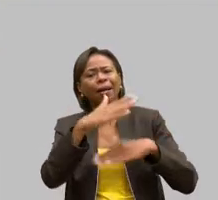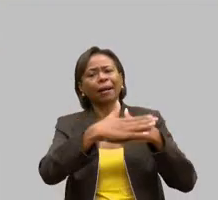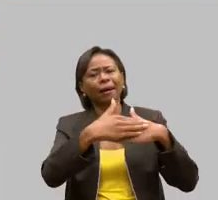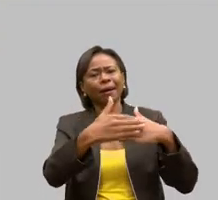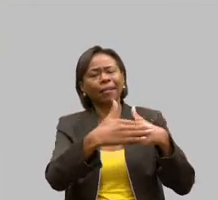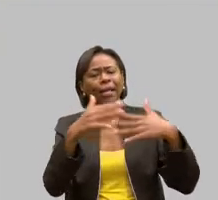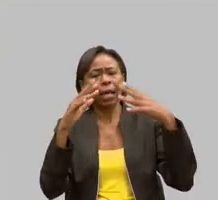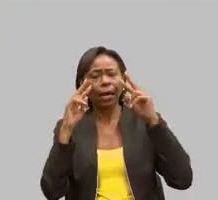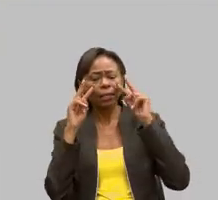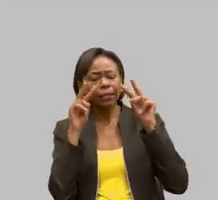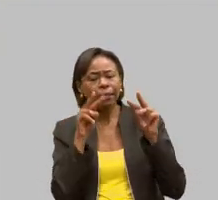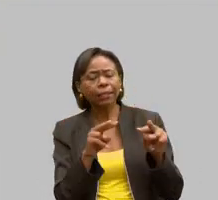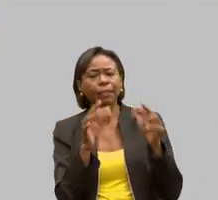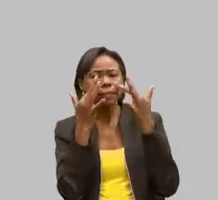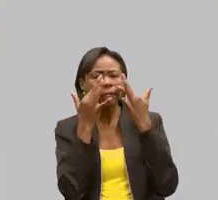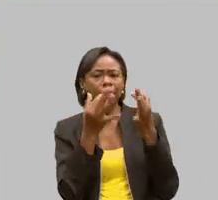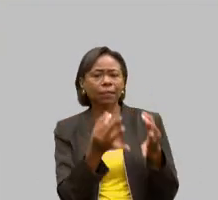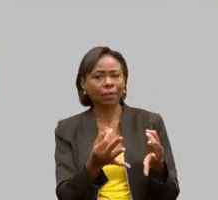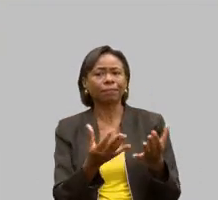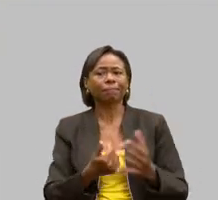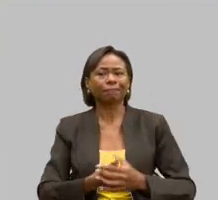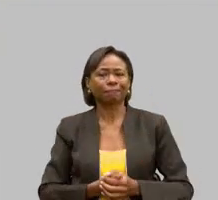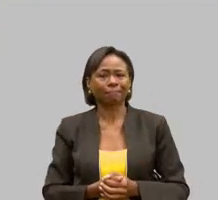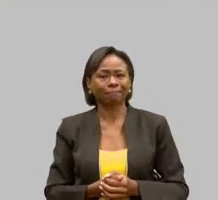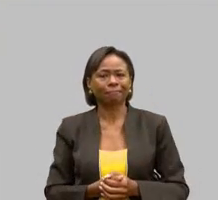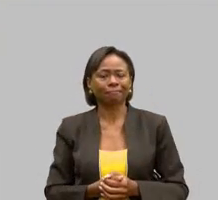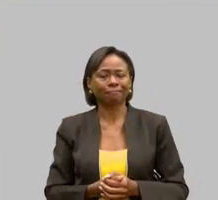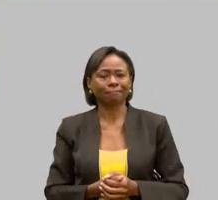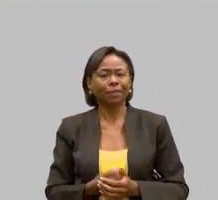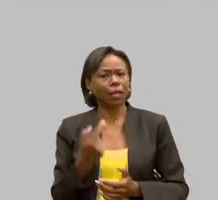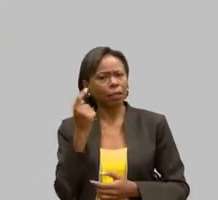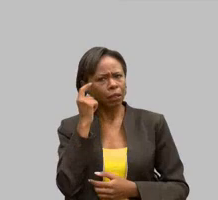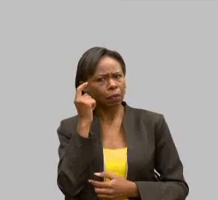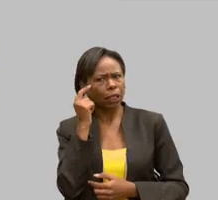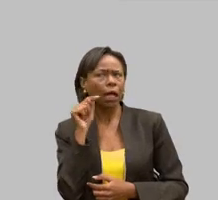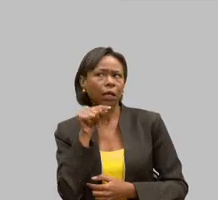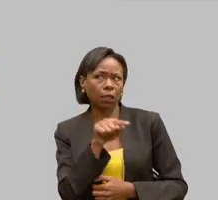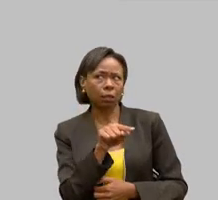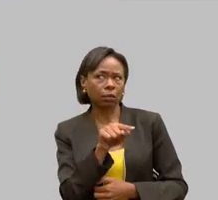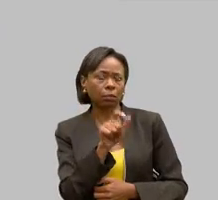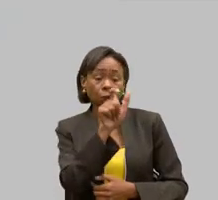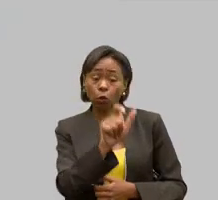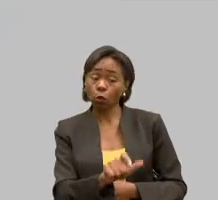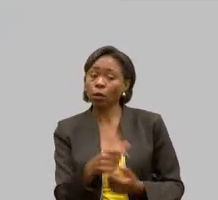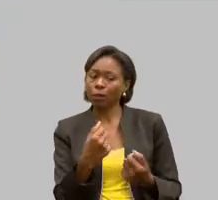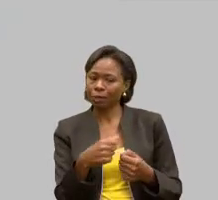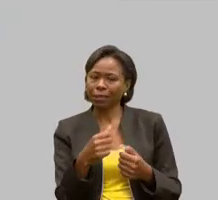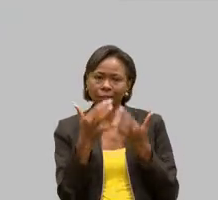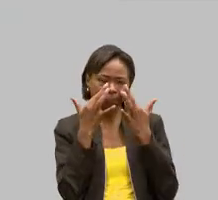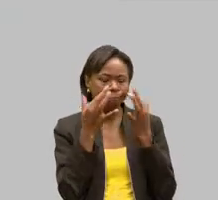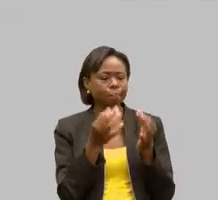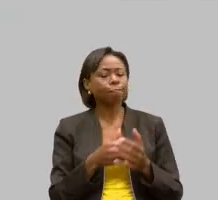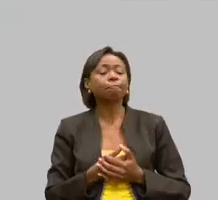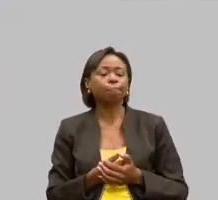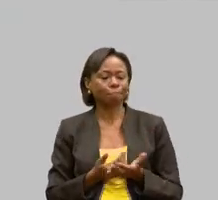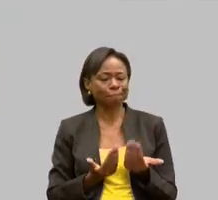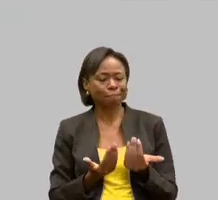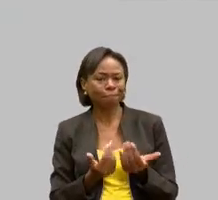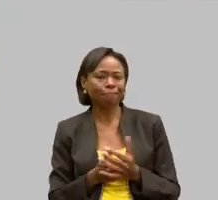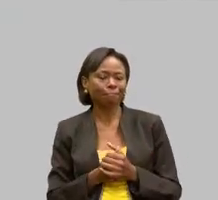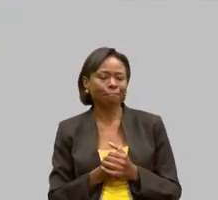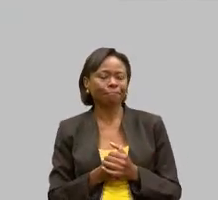e pensar um pouco. Opa, aqui eu tenho que dar atenção agora. Aqui é o meu momento. é o meu valor.